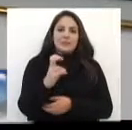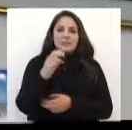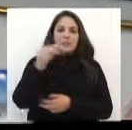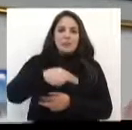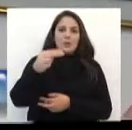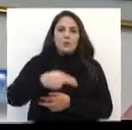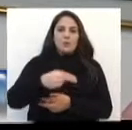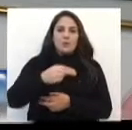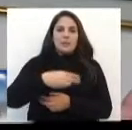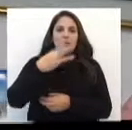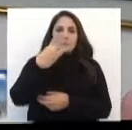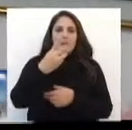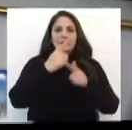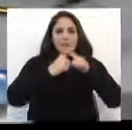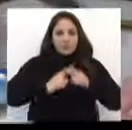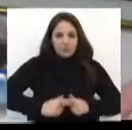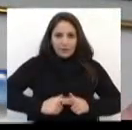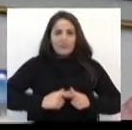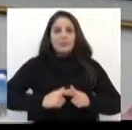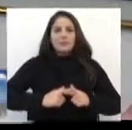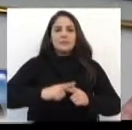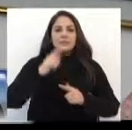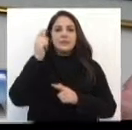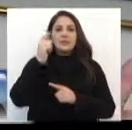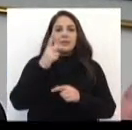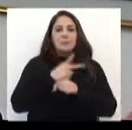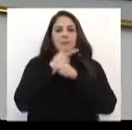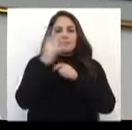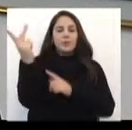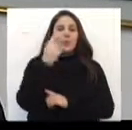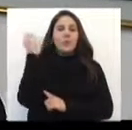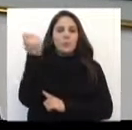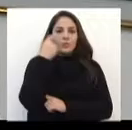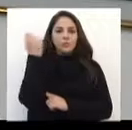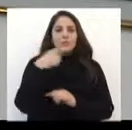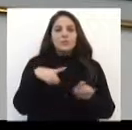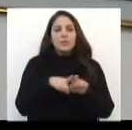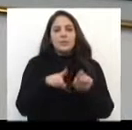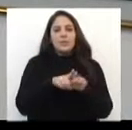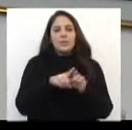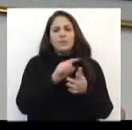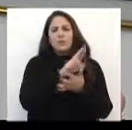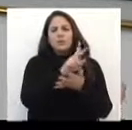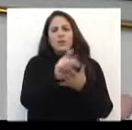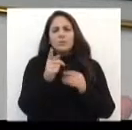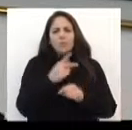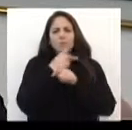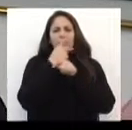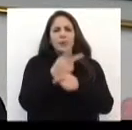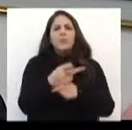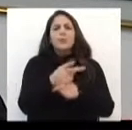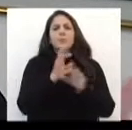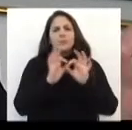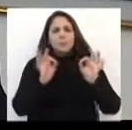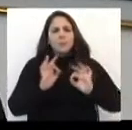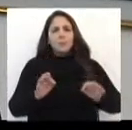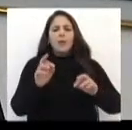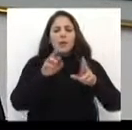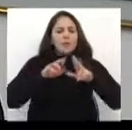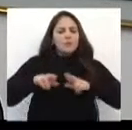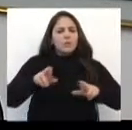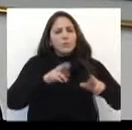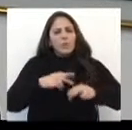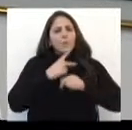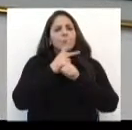brasileiro, é tricampeão gaúcho, é tricampeão na modalidade de trio, e é bicampeão na campeonato de simples, campeão regional e